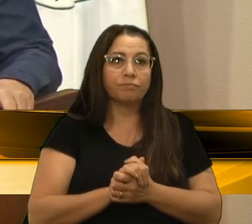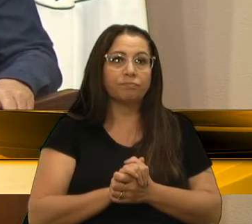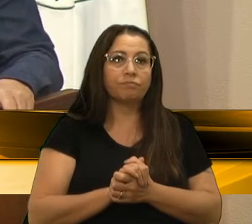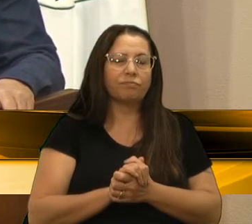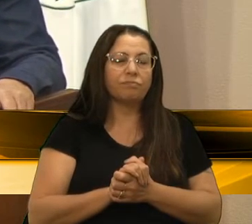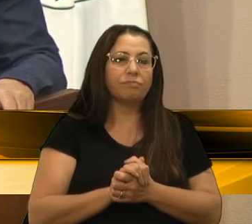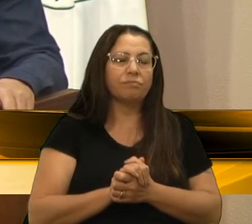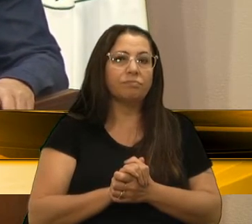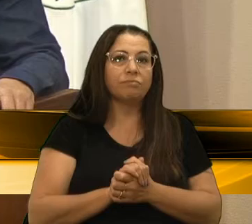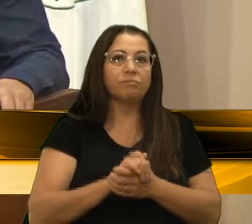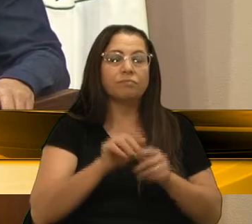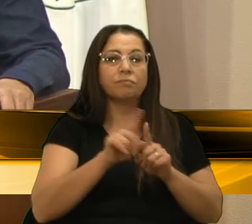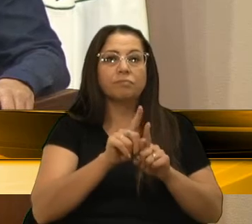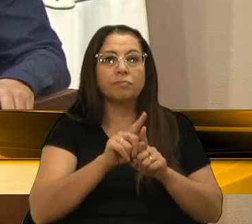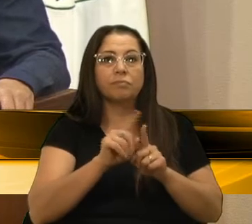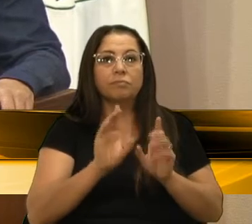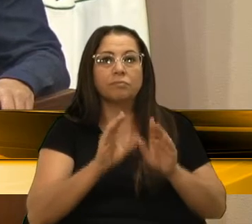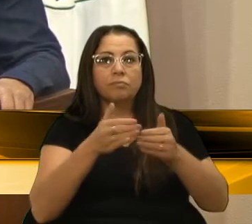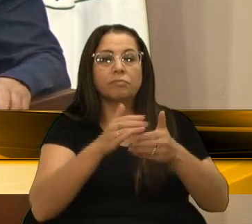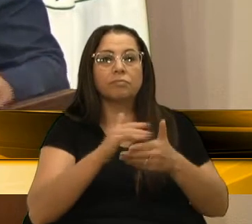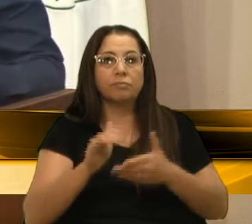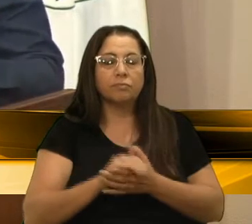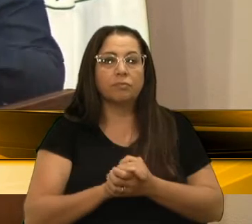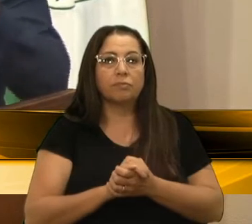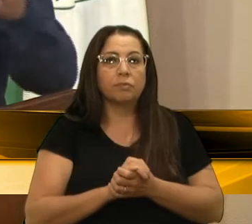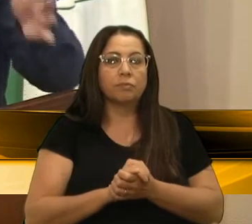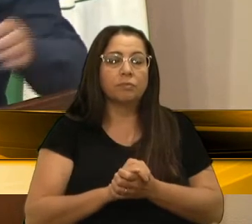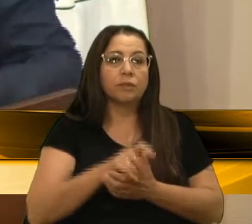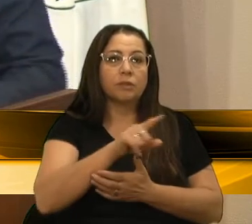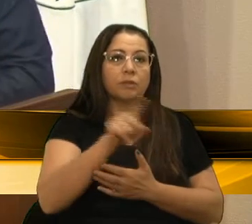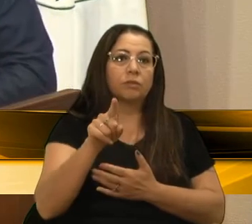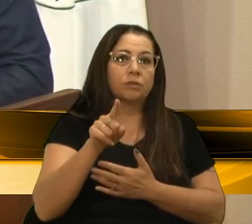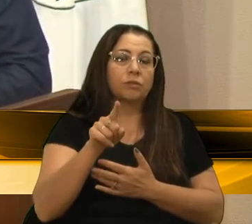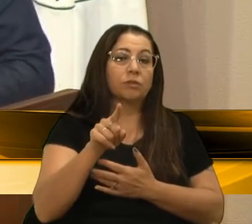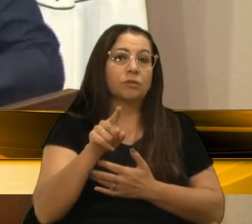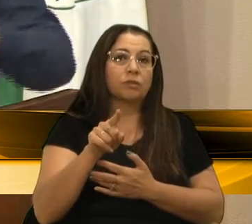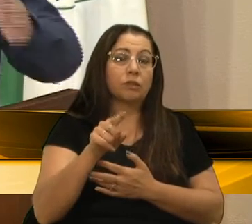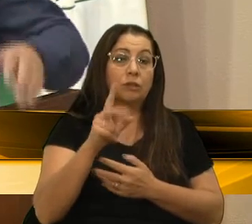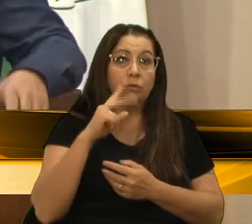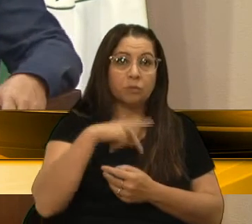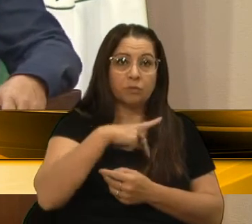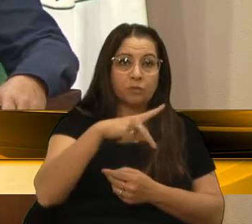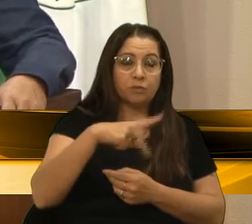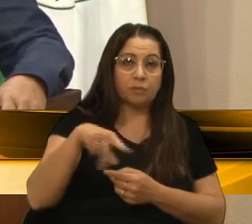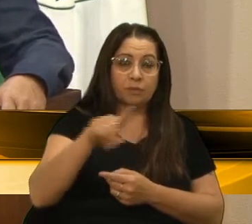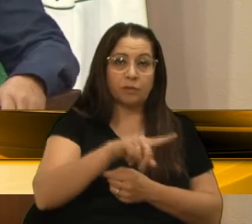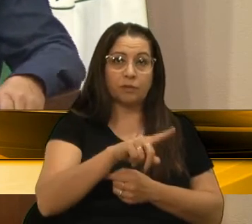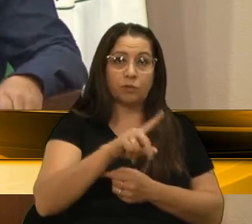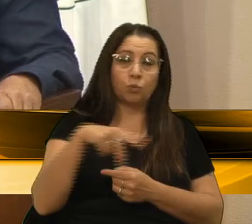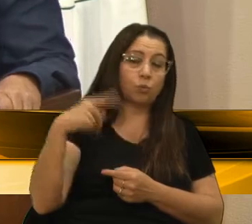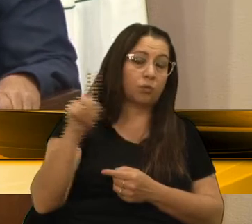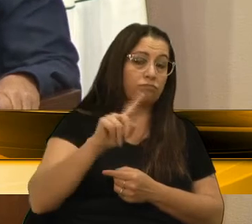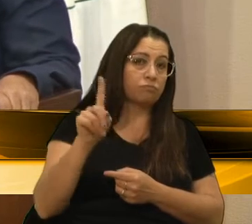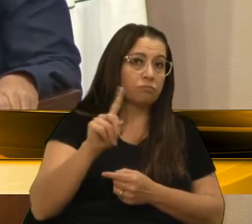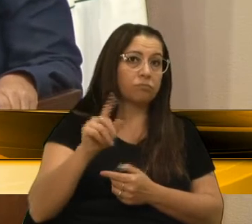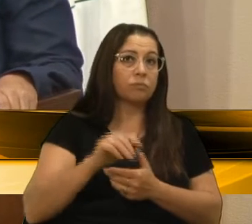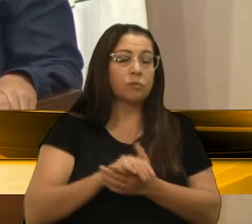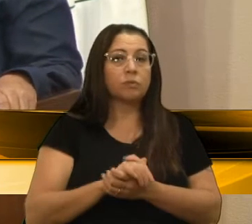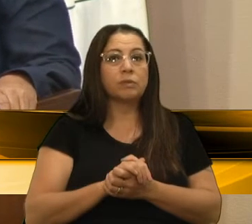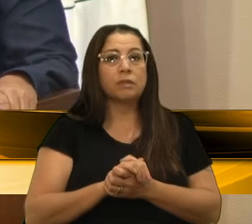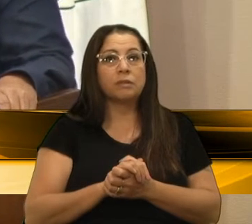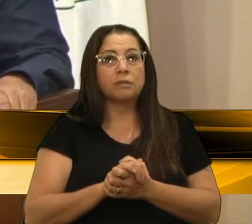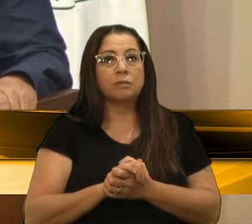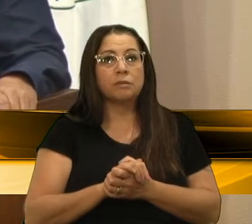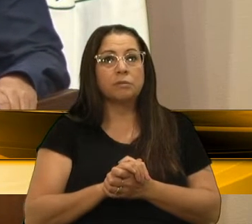uma comissão estando presidindo, outra não, outras não, né, mas